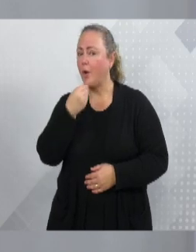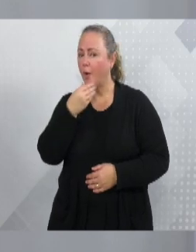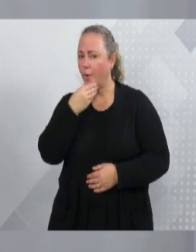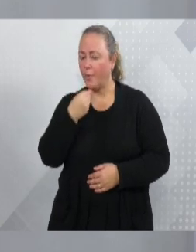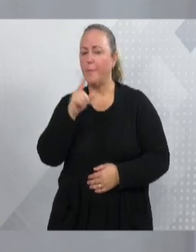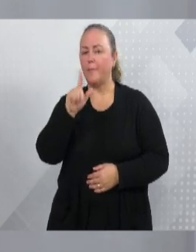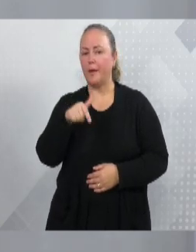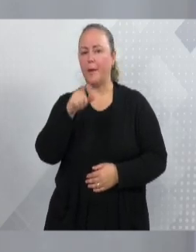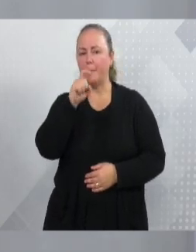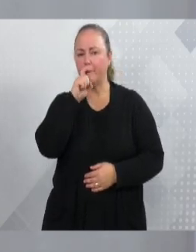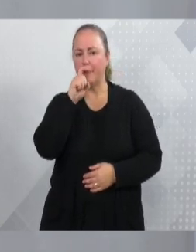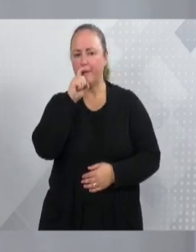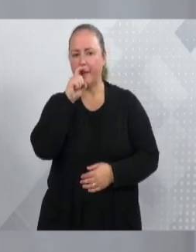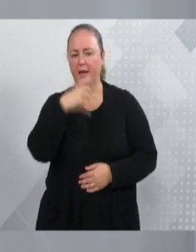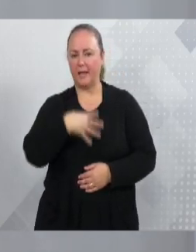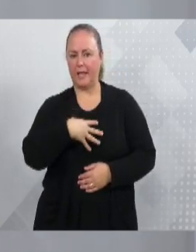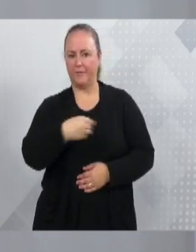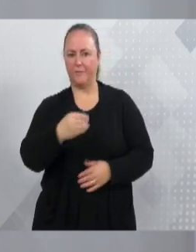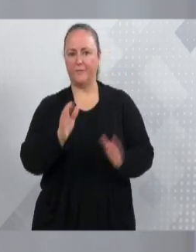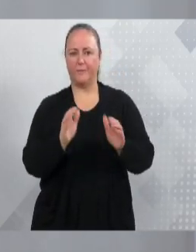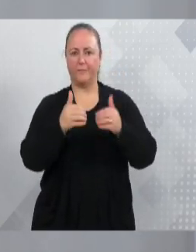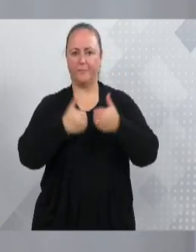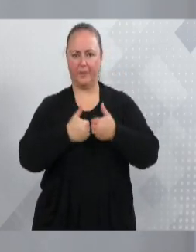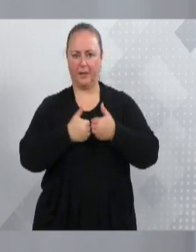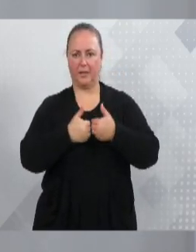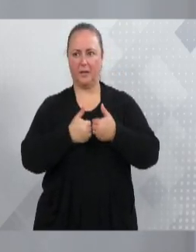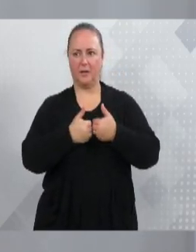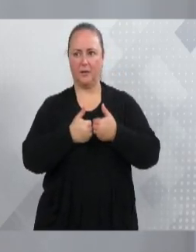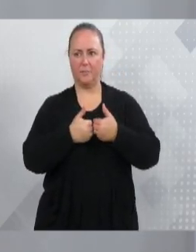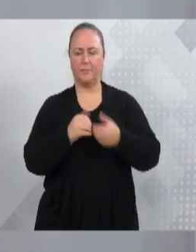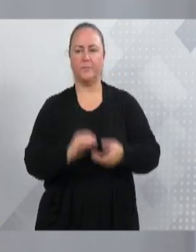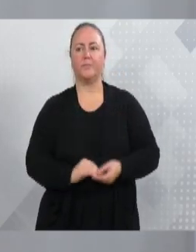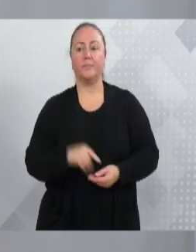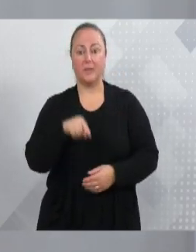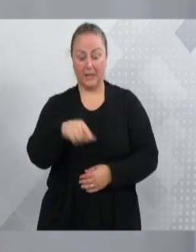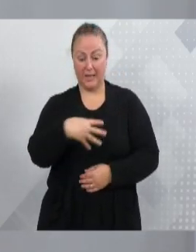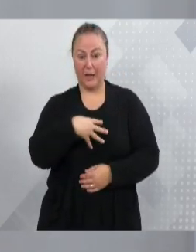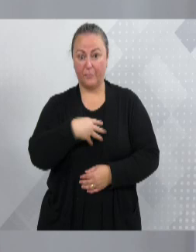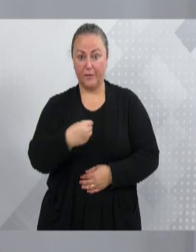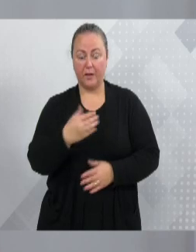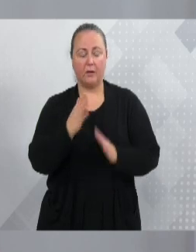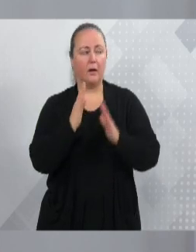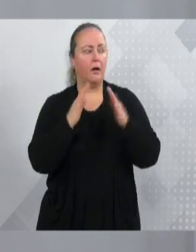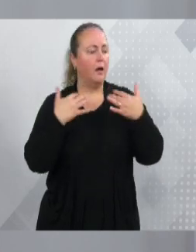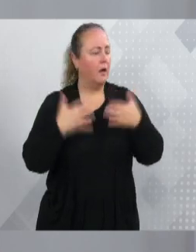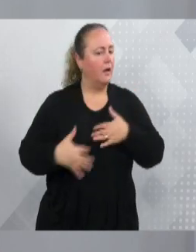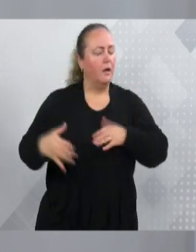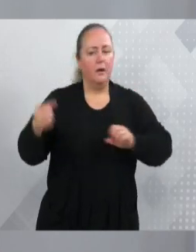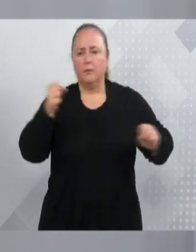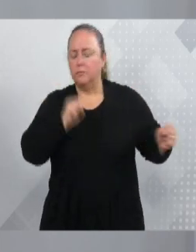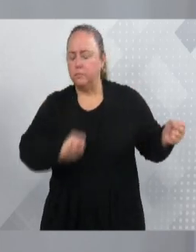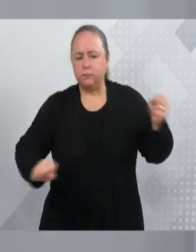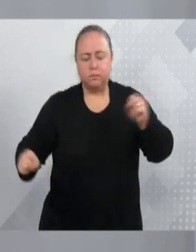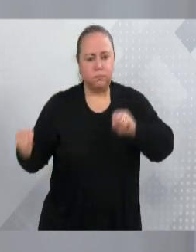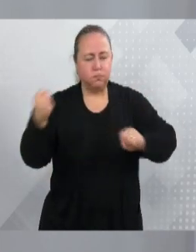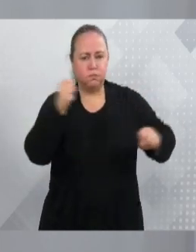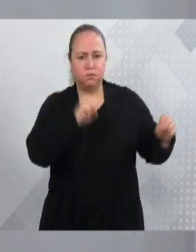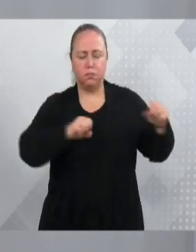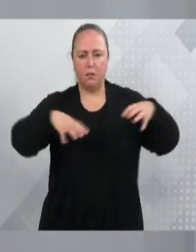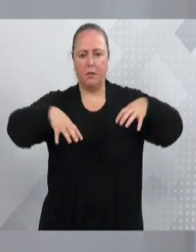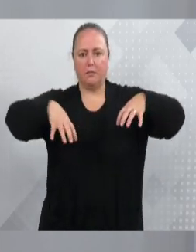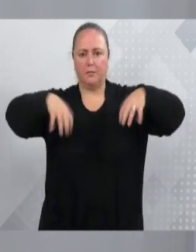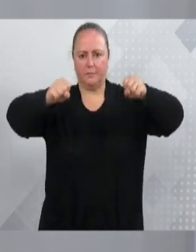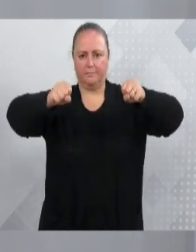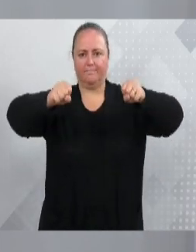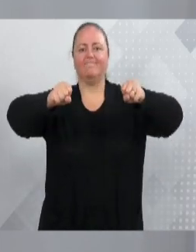pai de um menino autista. E ele ficava extremamente aflito e agitado com a escuridão. A